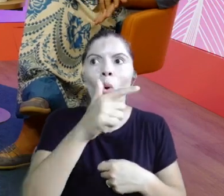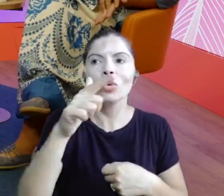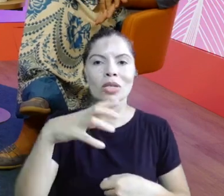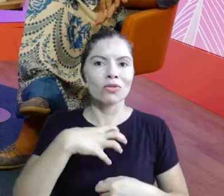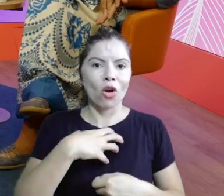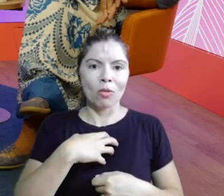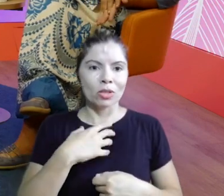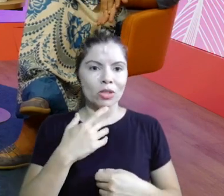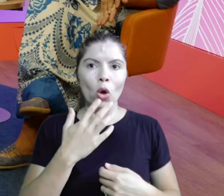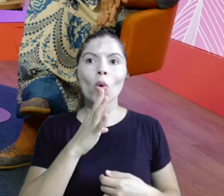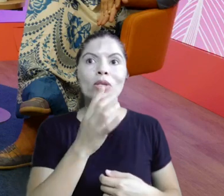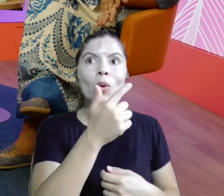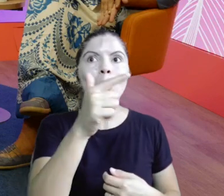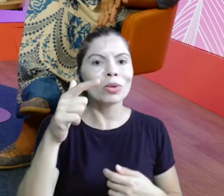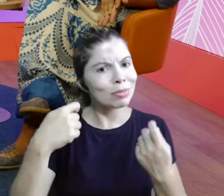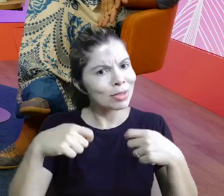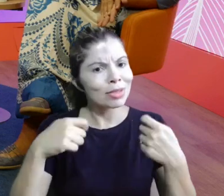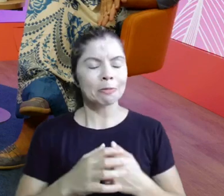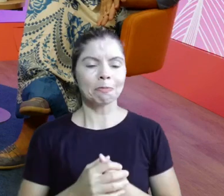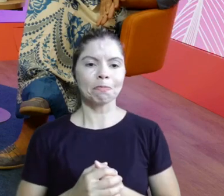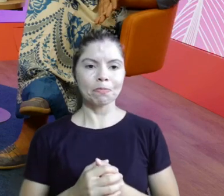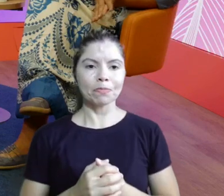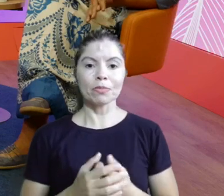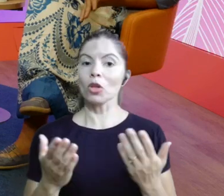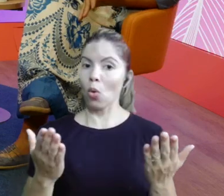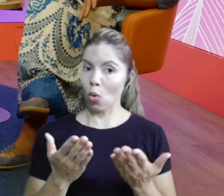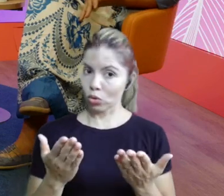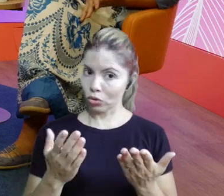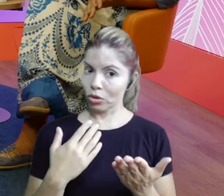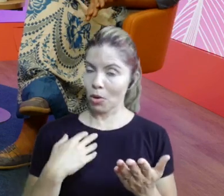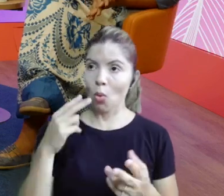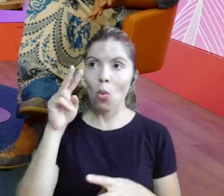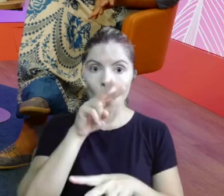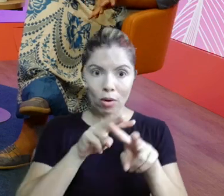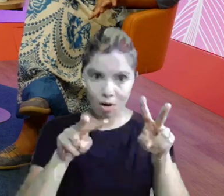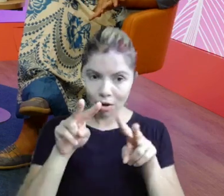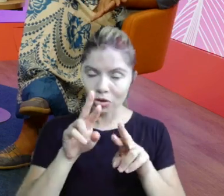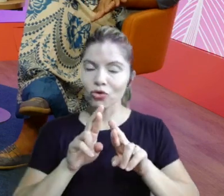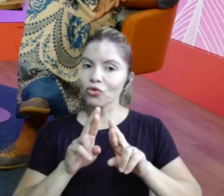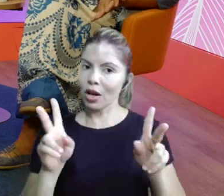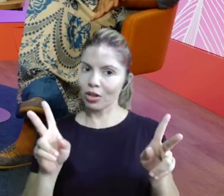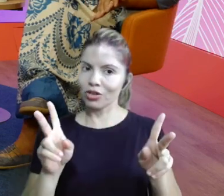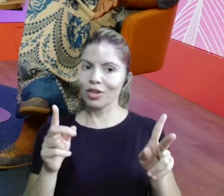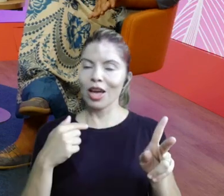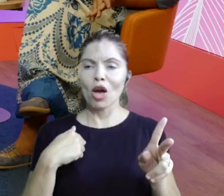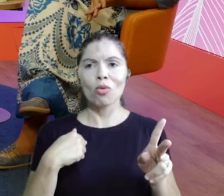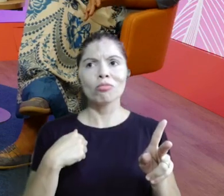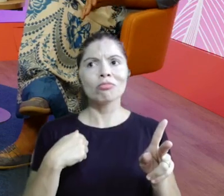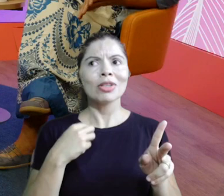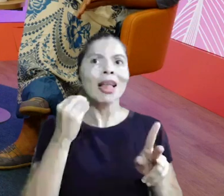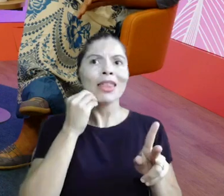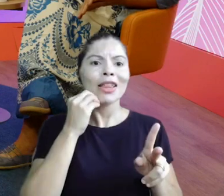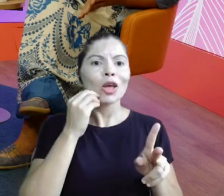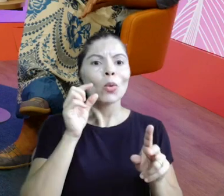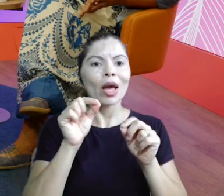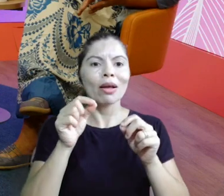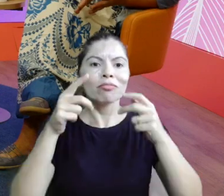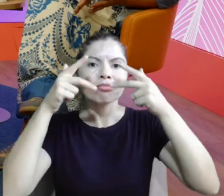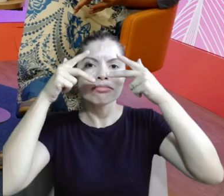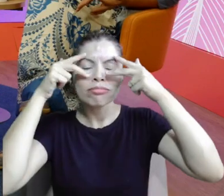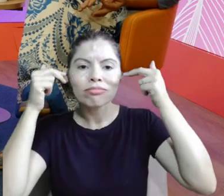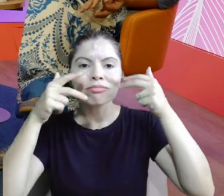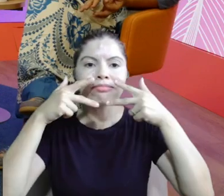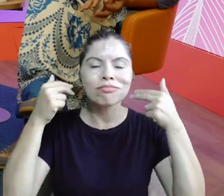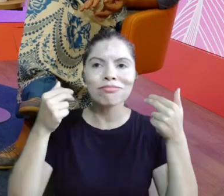Aí a gente começa assim, hoje eu tenho outros olhares sobre isso e aí eu fui fazer o que? lingerie. Porque eu falei assim,